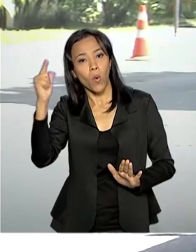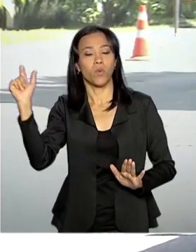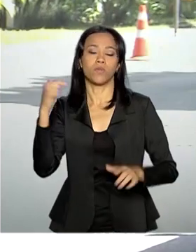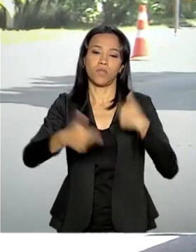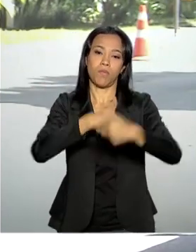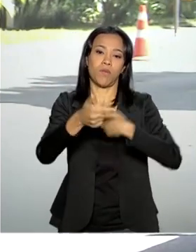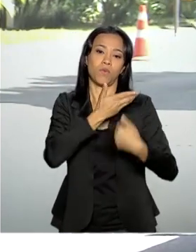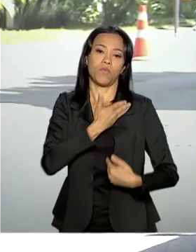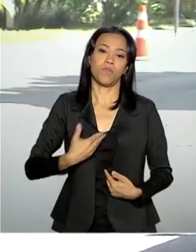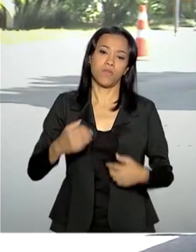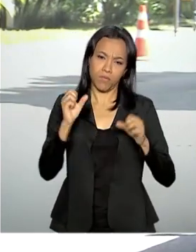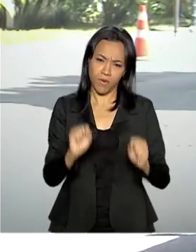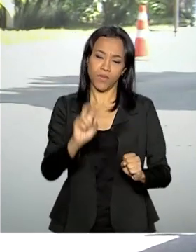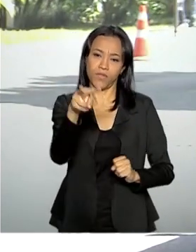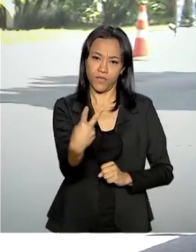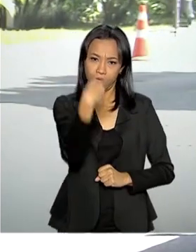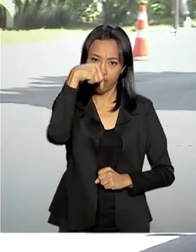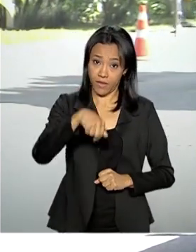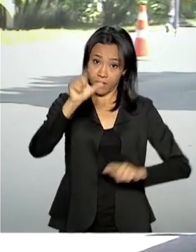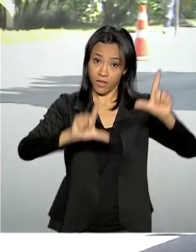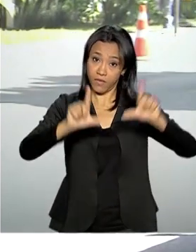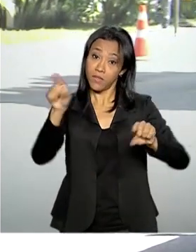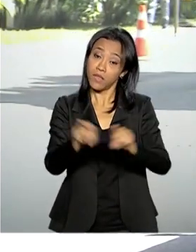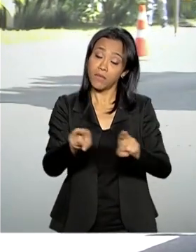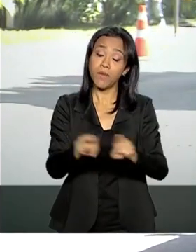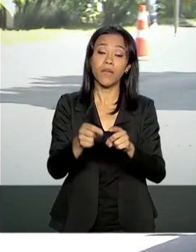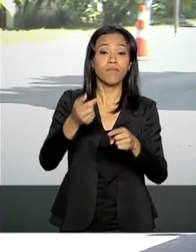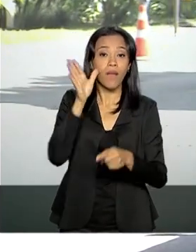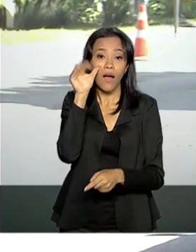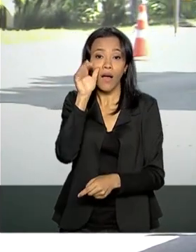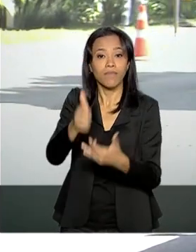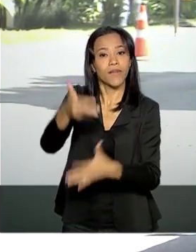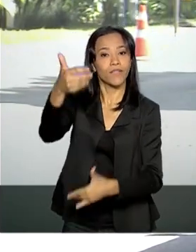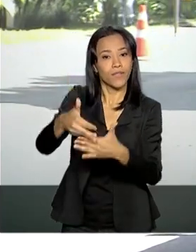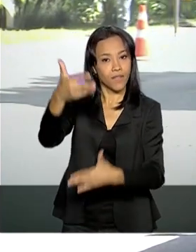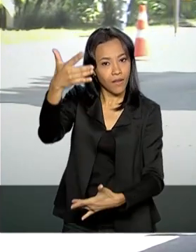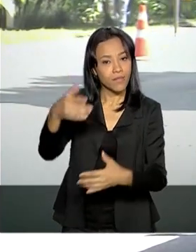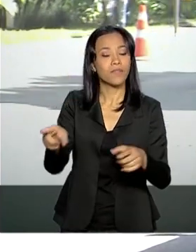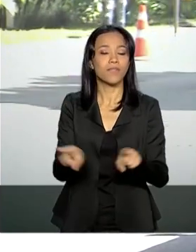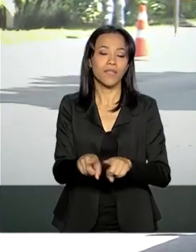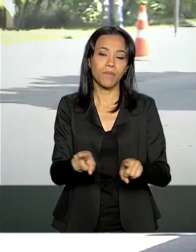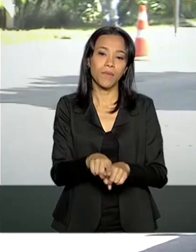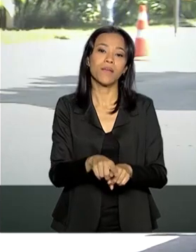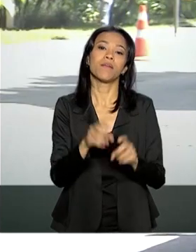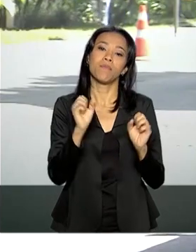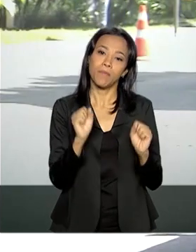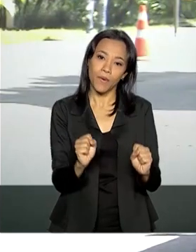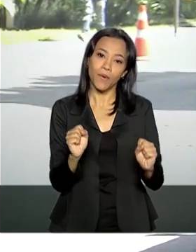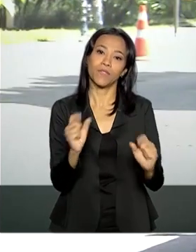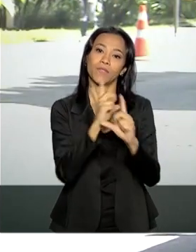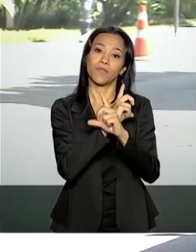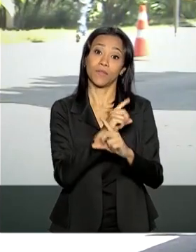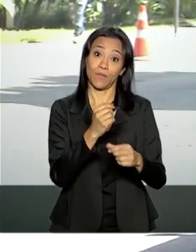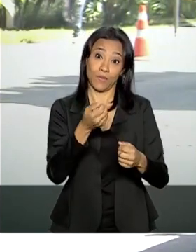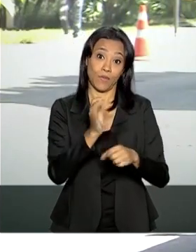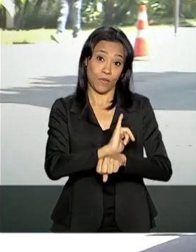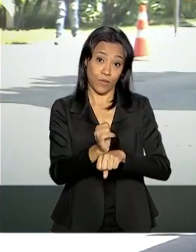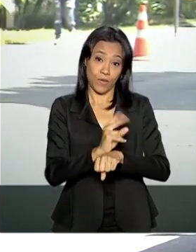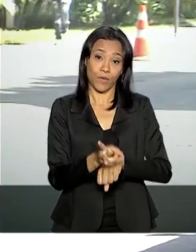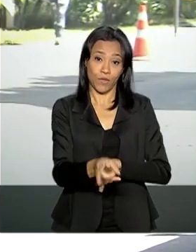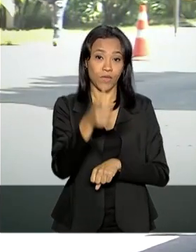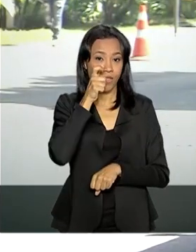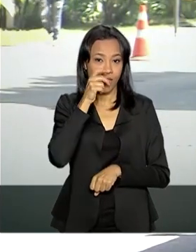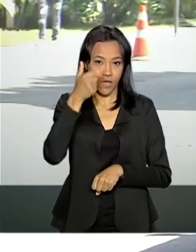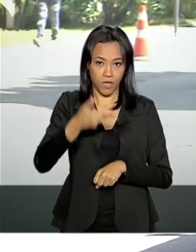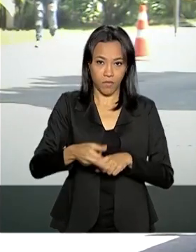você acompanha na nossa programação, também nas nossas redes sociais e pelo nosso canal no YouTube. Continue com a